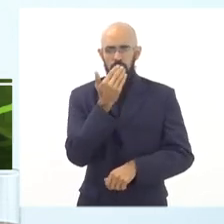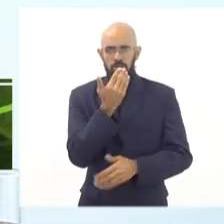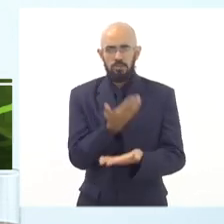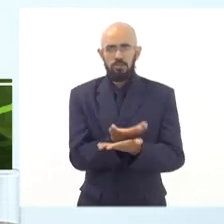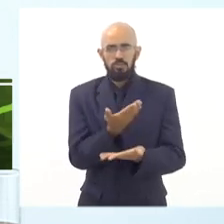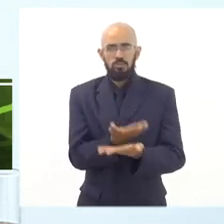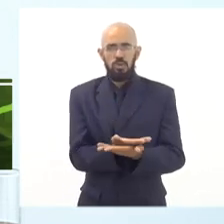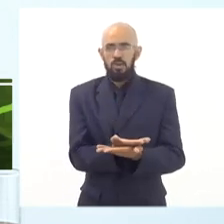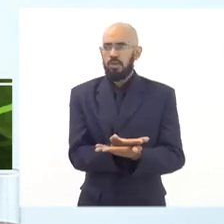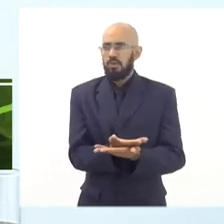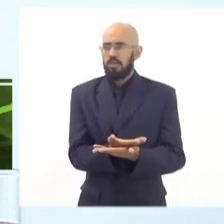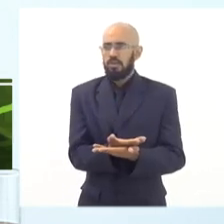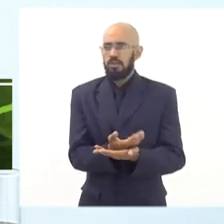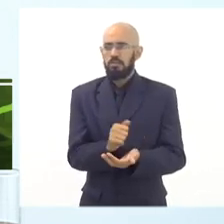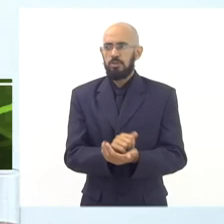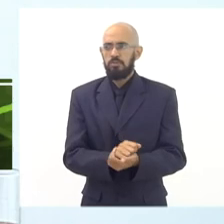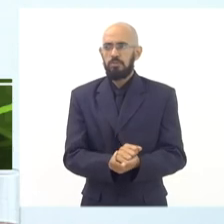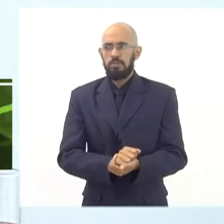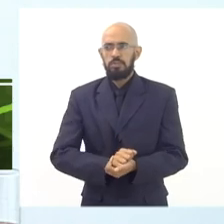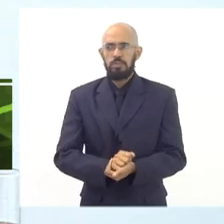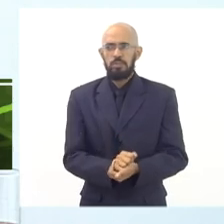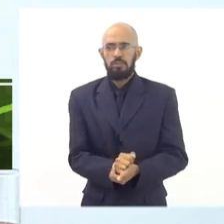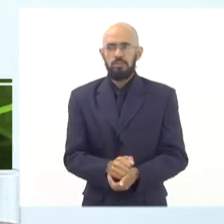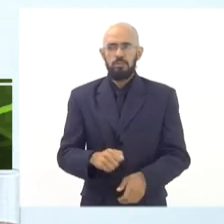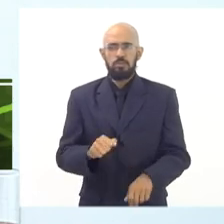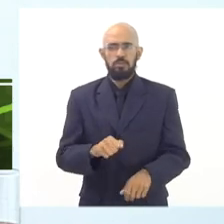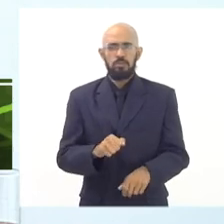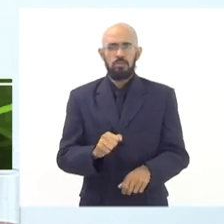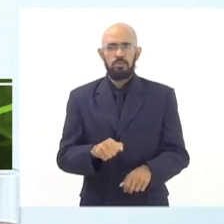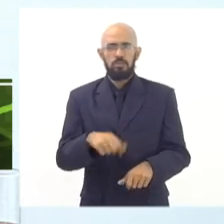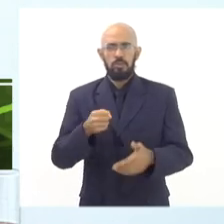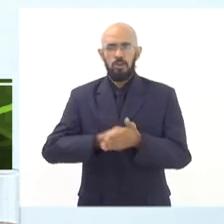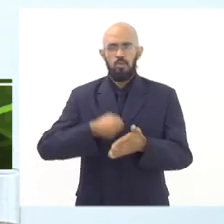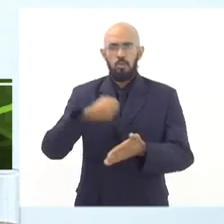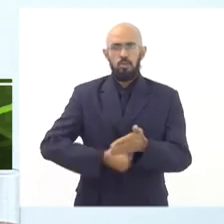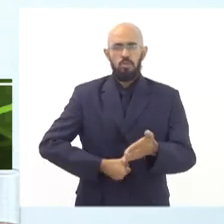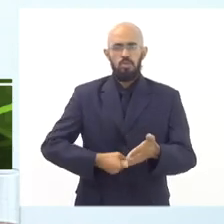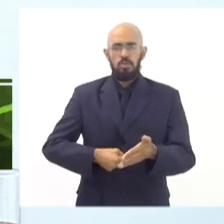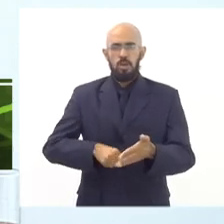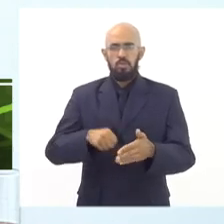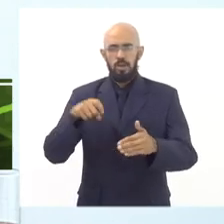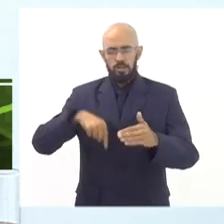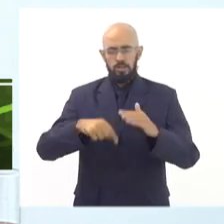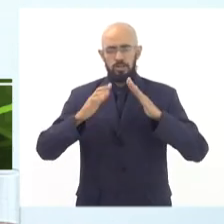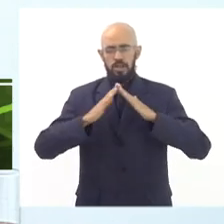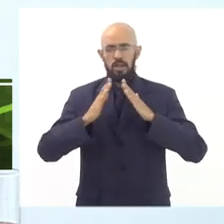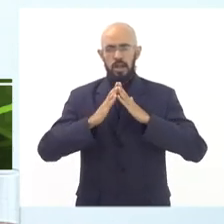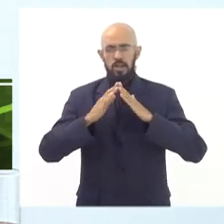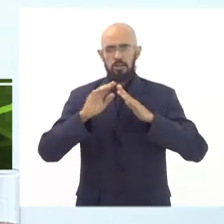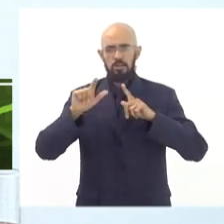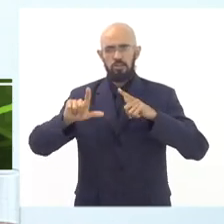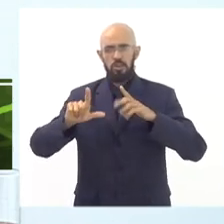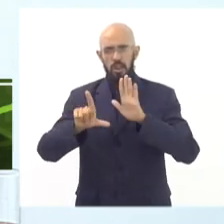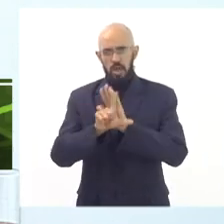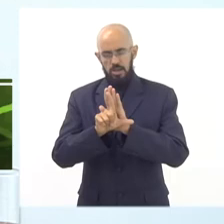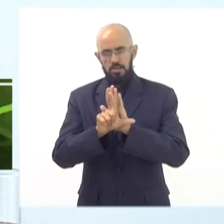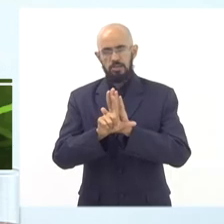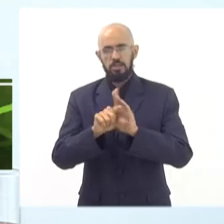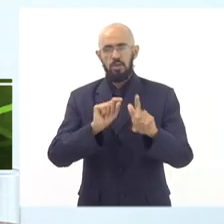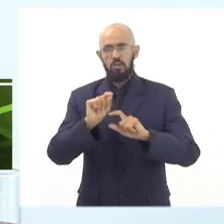todos aqui presentes, a gente tem tramitando projetos aqui nessa Casa Legislativa que buscam